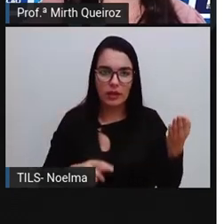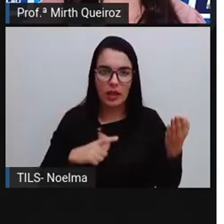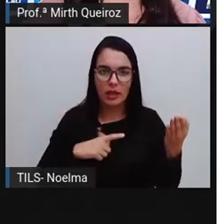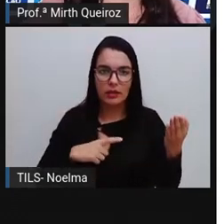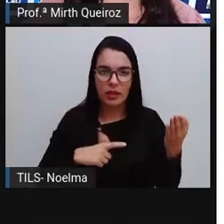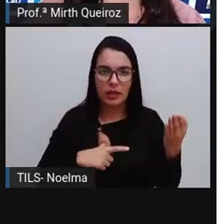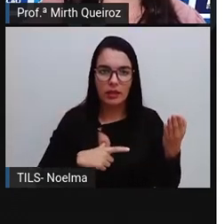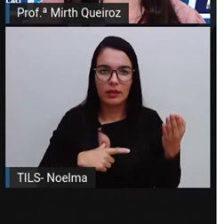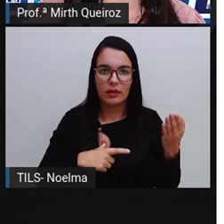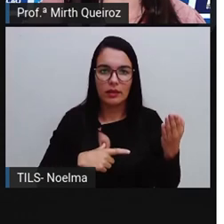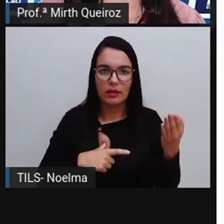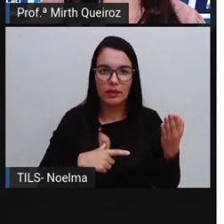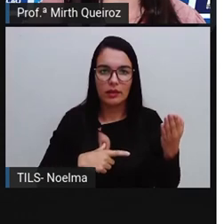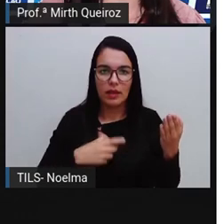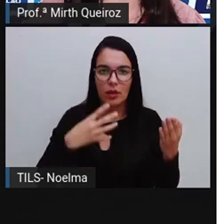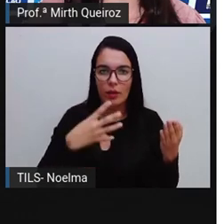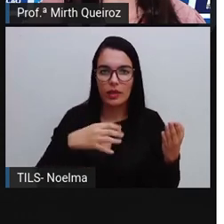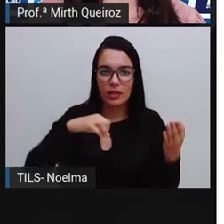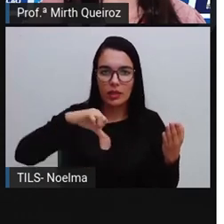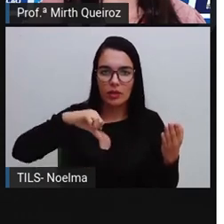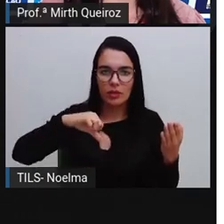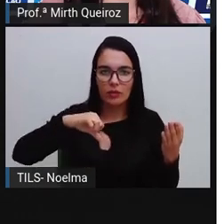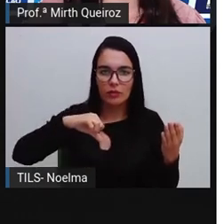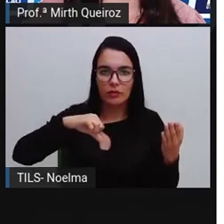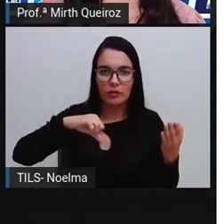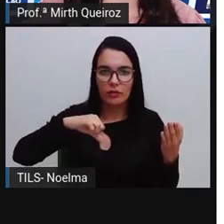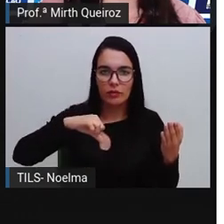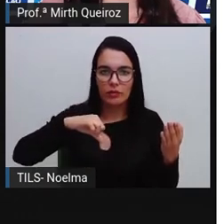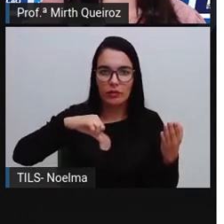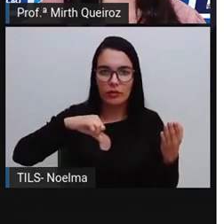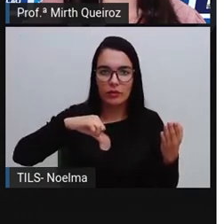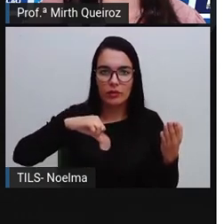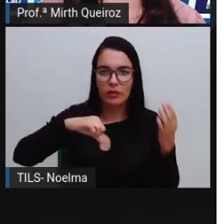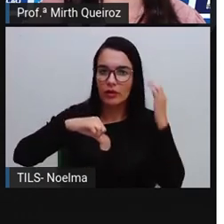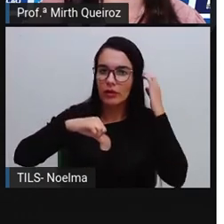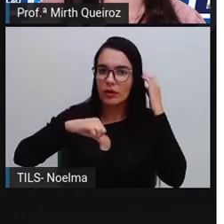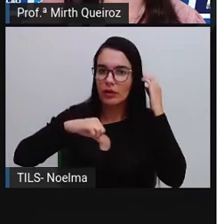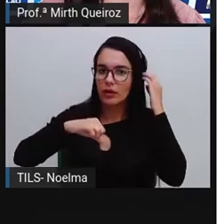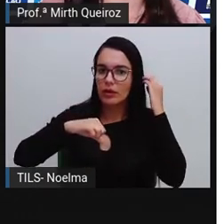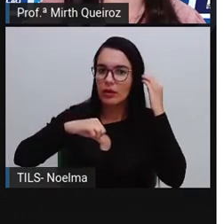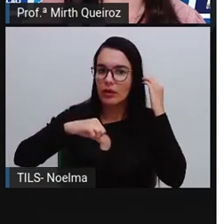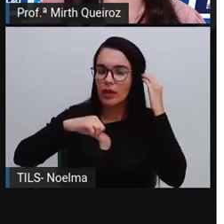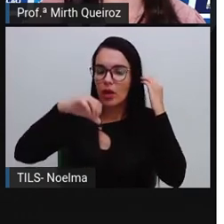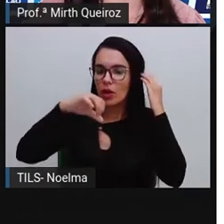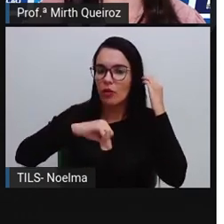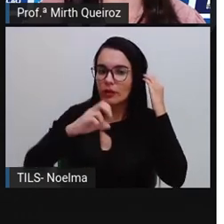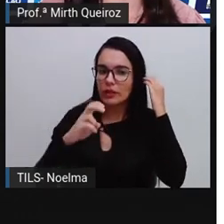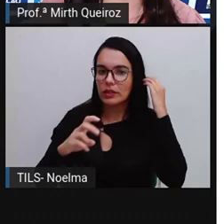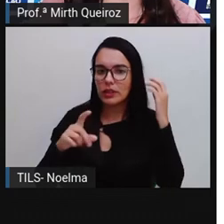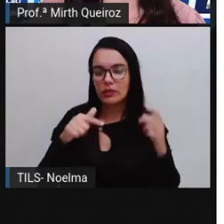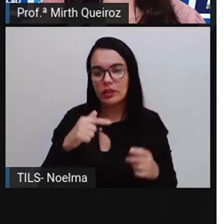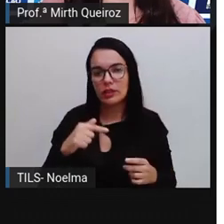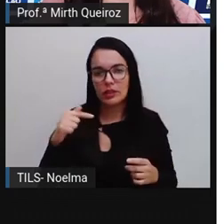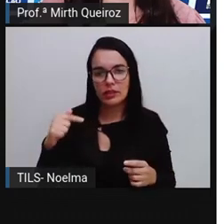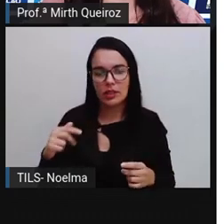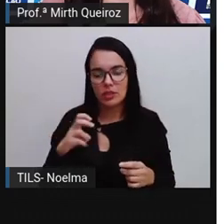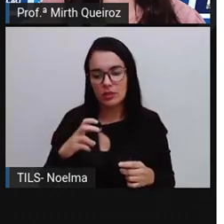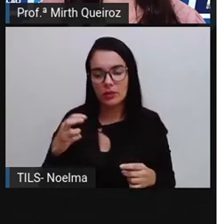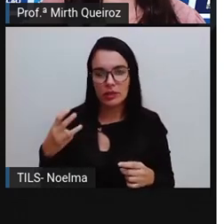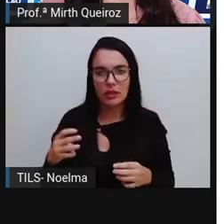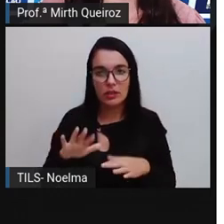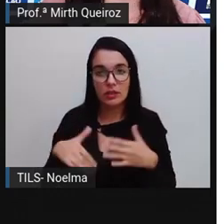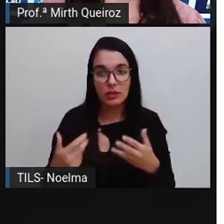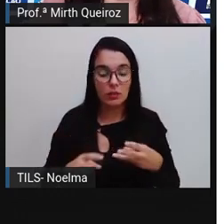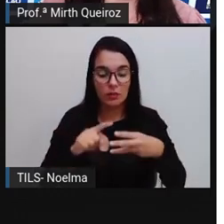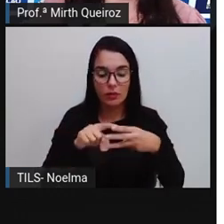ímpar, nós temos quantos? Quarenta e nove e onze que são menores, maior, nós temos noventa e cinco, setenta e sete e cinquenta e três. Então,